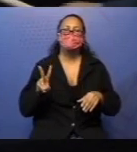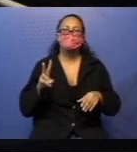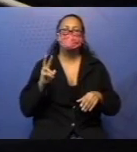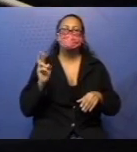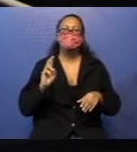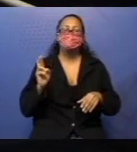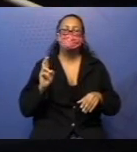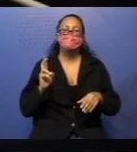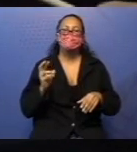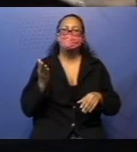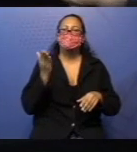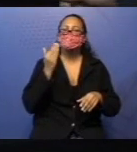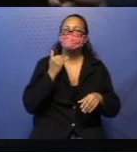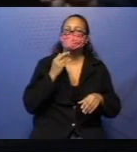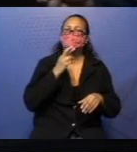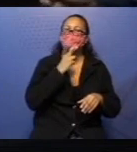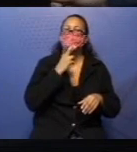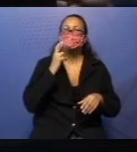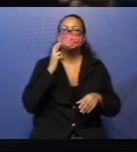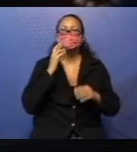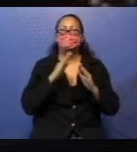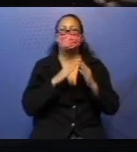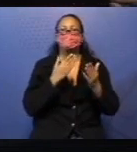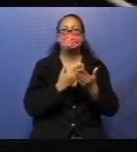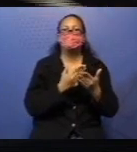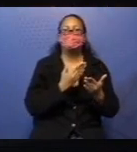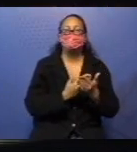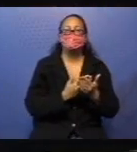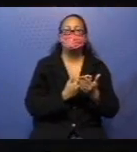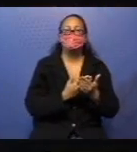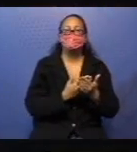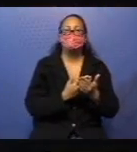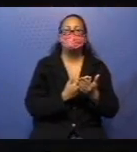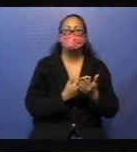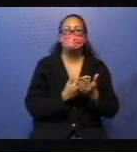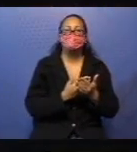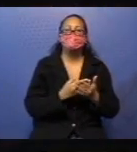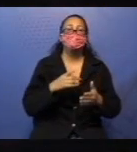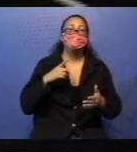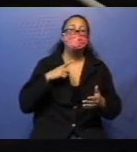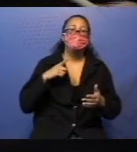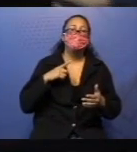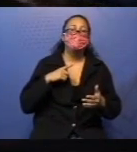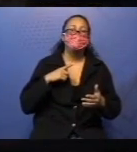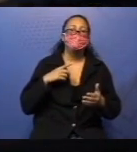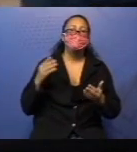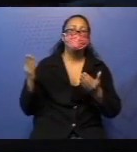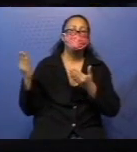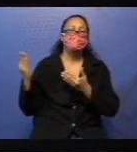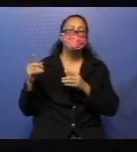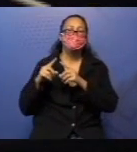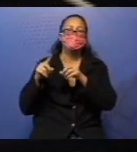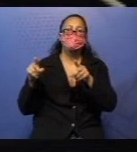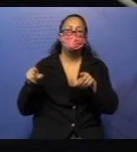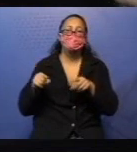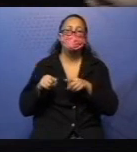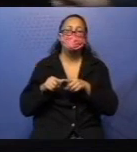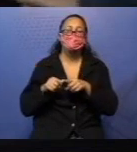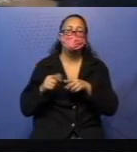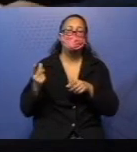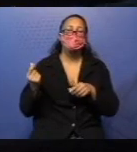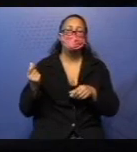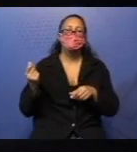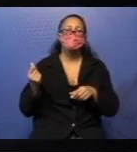cantina da escola. E ainda sobraram as seguintes notas. Aí nós circulamos aqui as